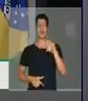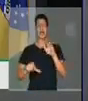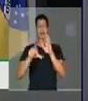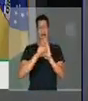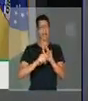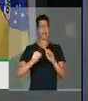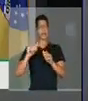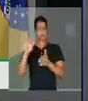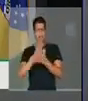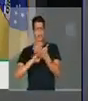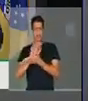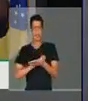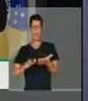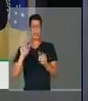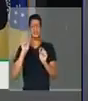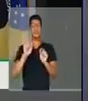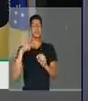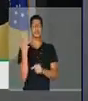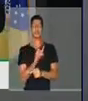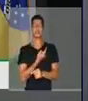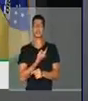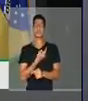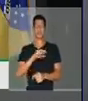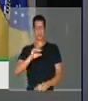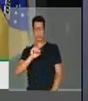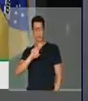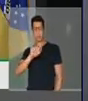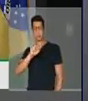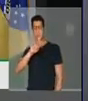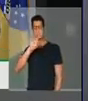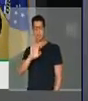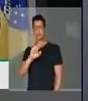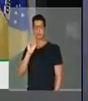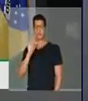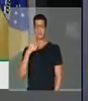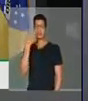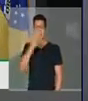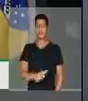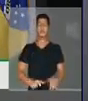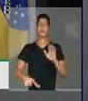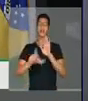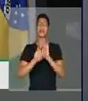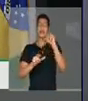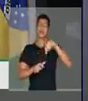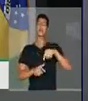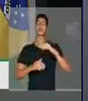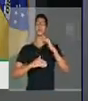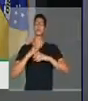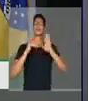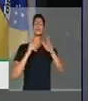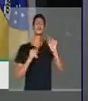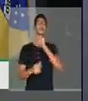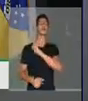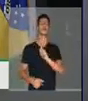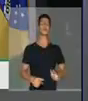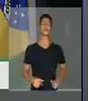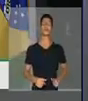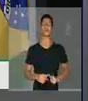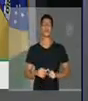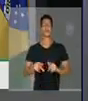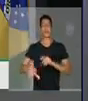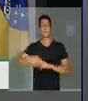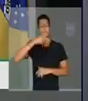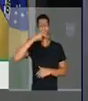a lei não se presta a nada. Já que nós somos covardes e não queremos legislar aqui. Já que o governo está